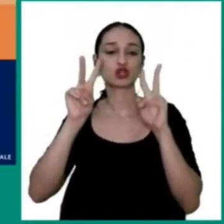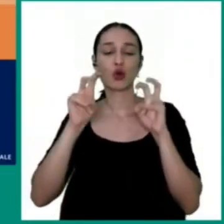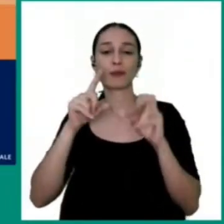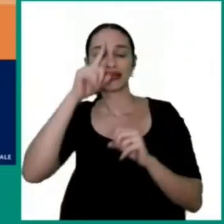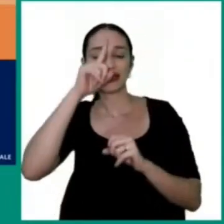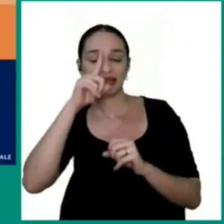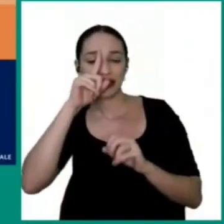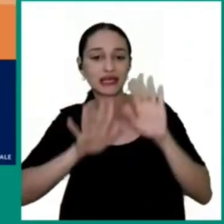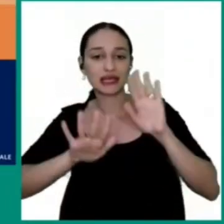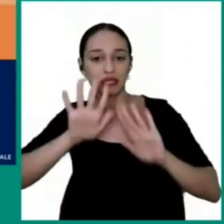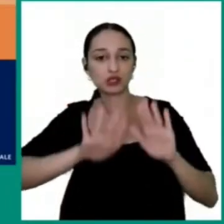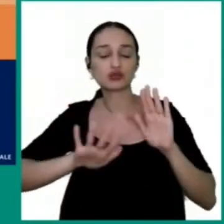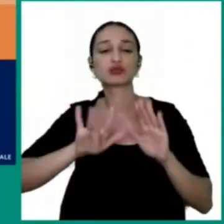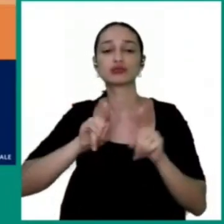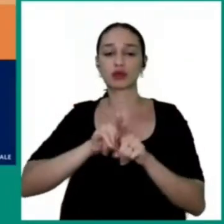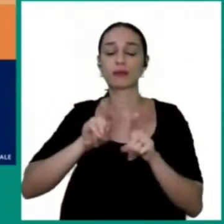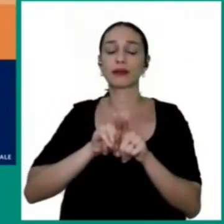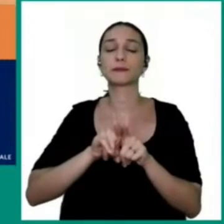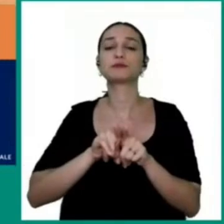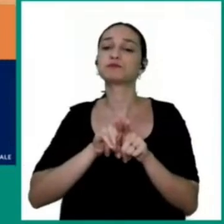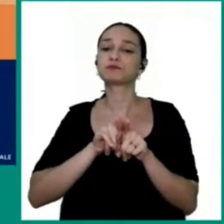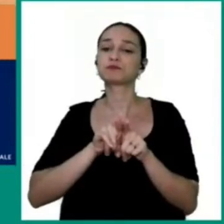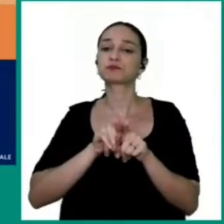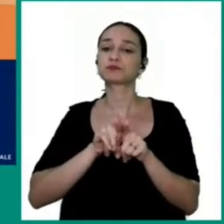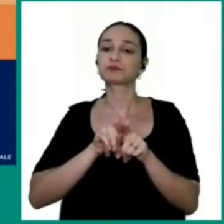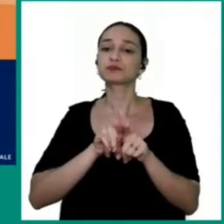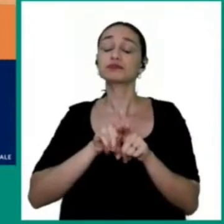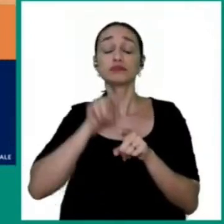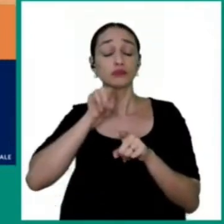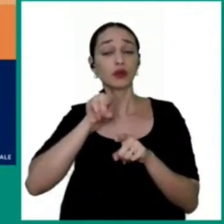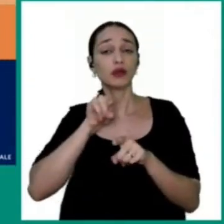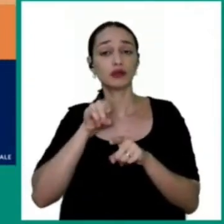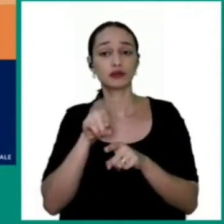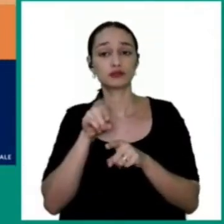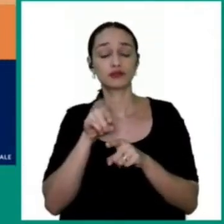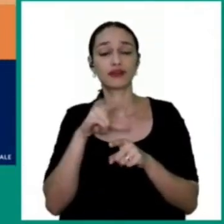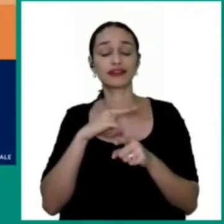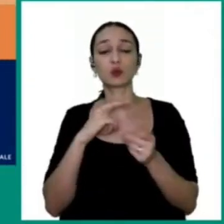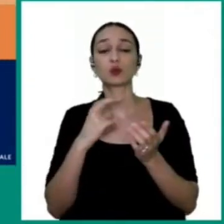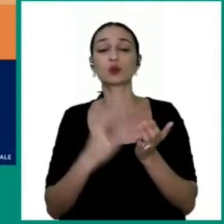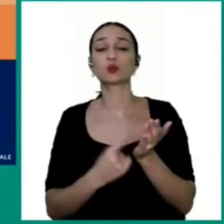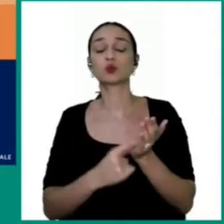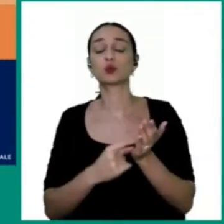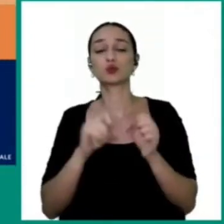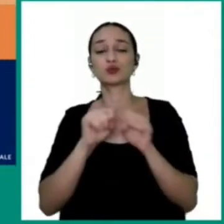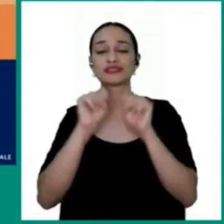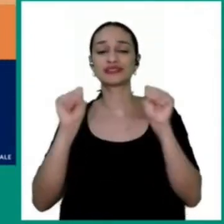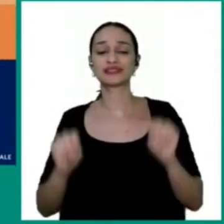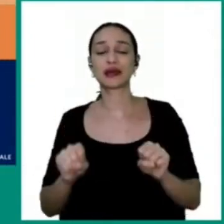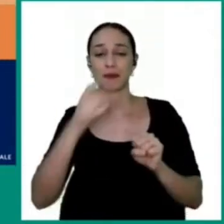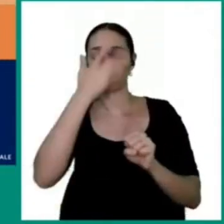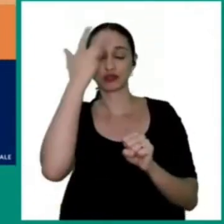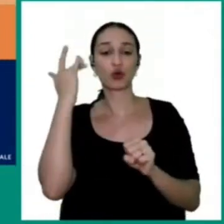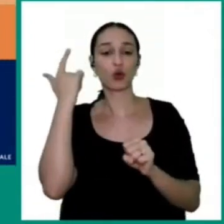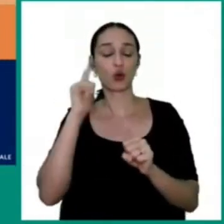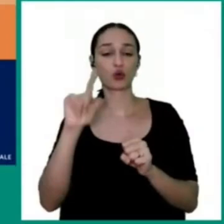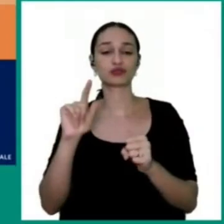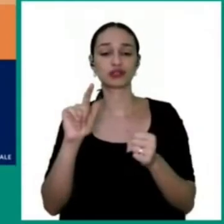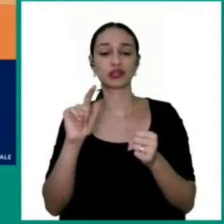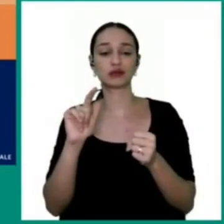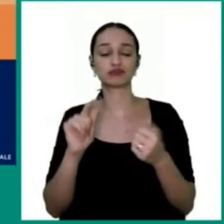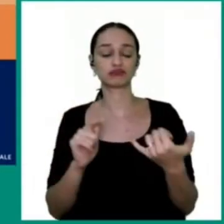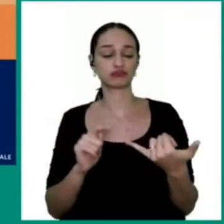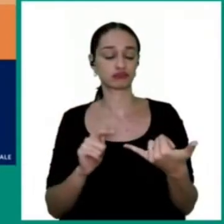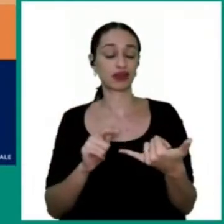outras áreas de risco também. E, além disso, ele servir como um outro sistema de redundância de alerta, onde as pessoas vão poder receber notificações ali no